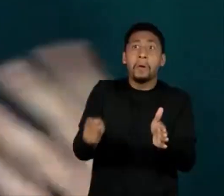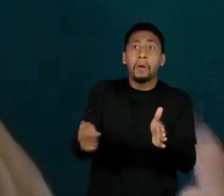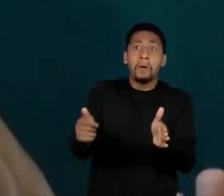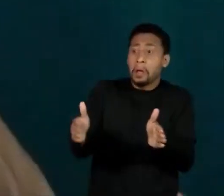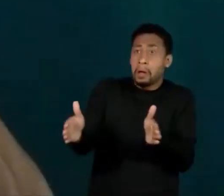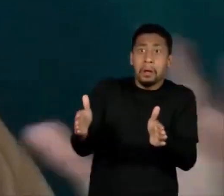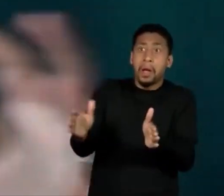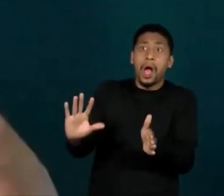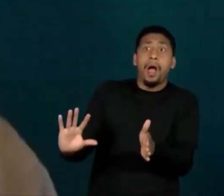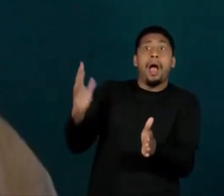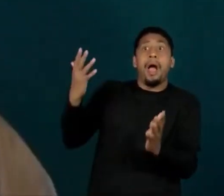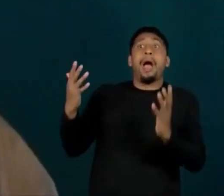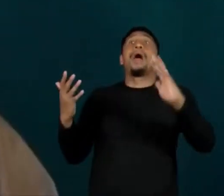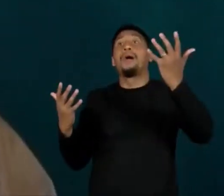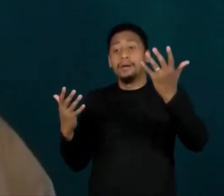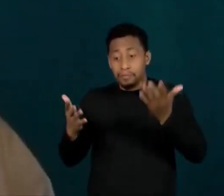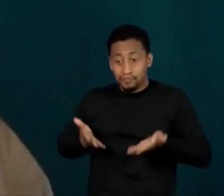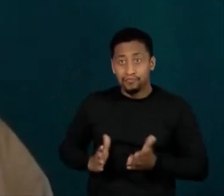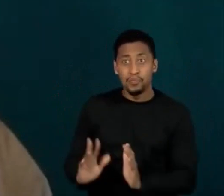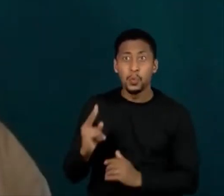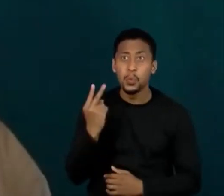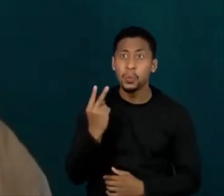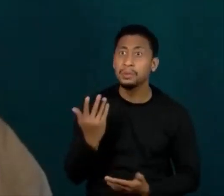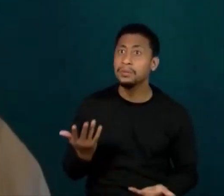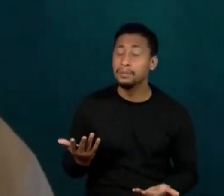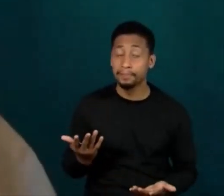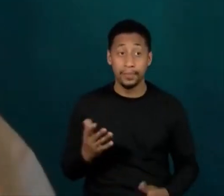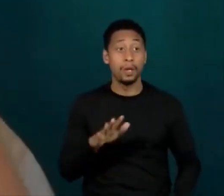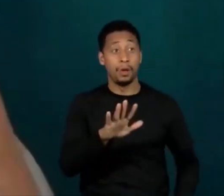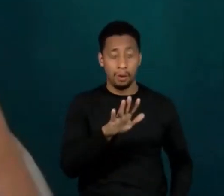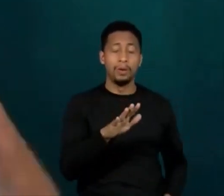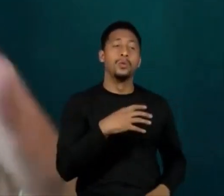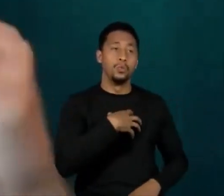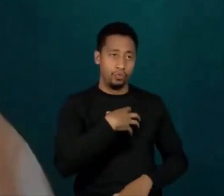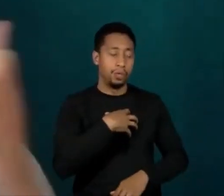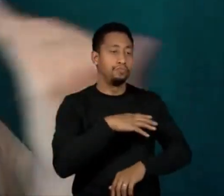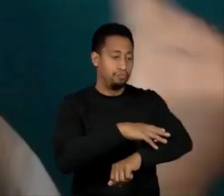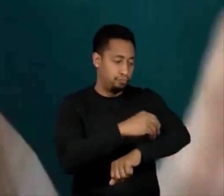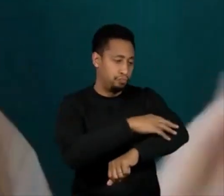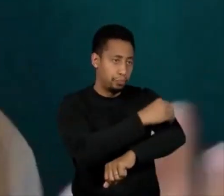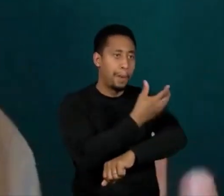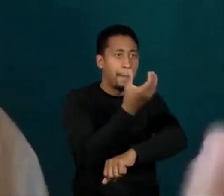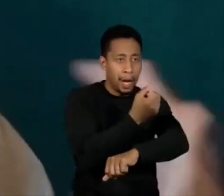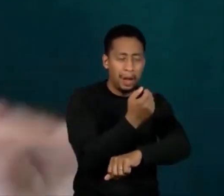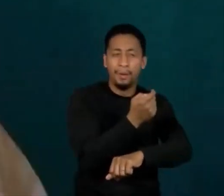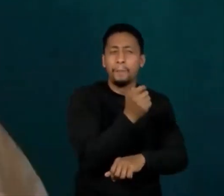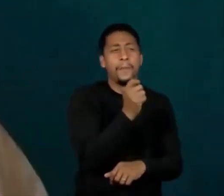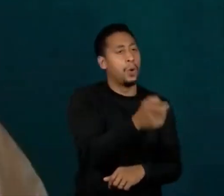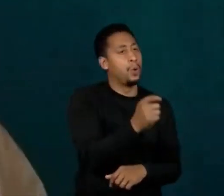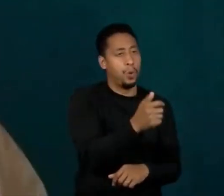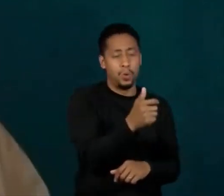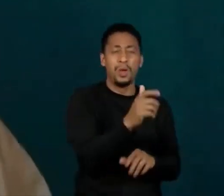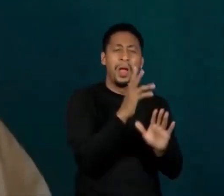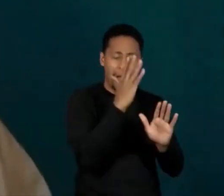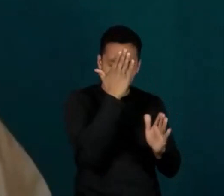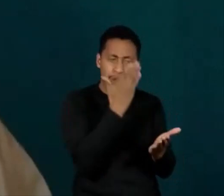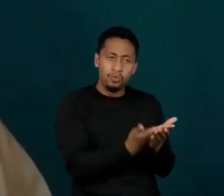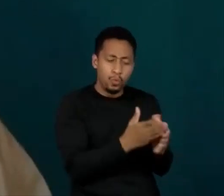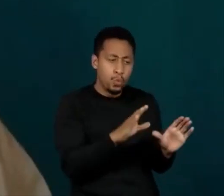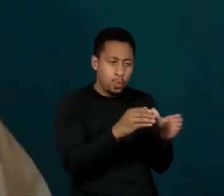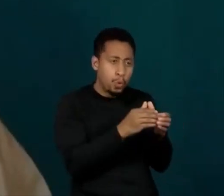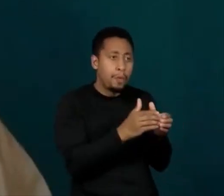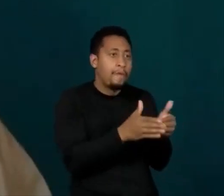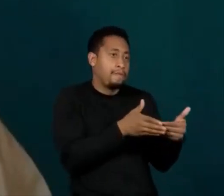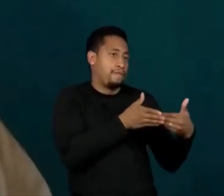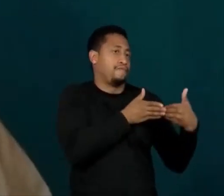O tamanduabandeira pode estar com uma população pequena nessa região, pode ser porque ele é uma população isolada. E